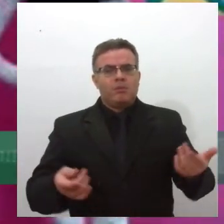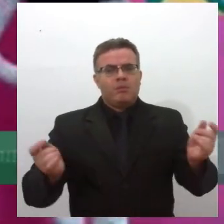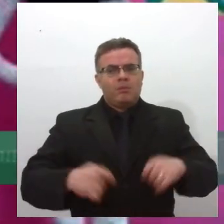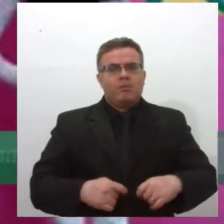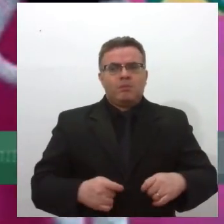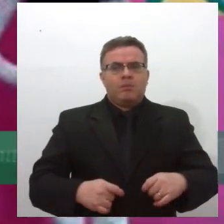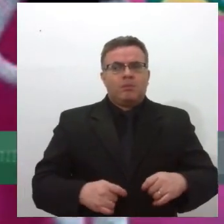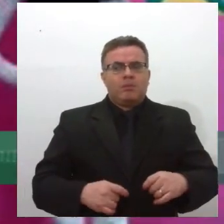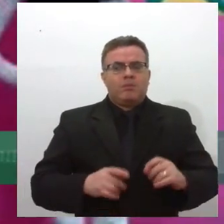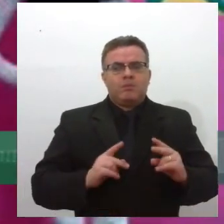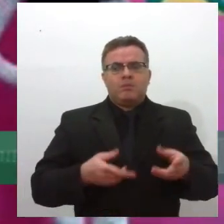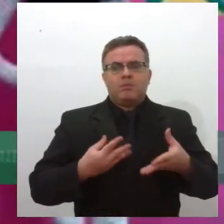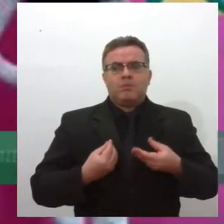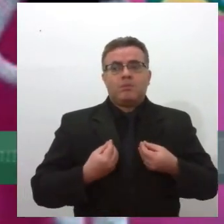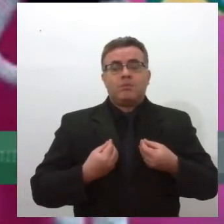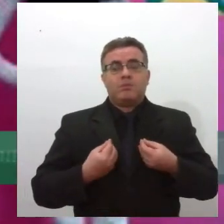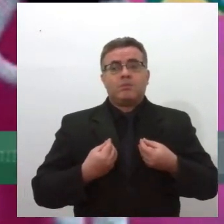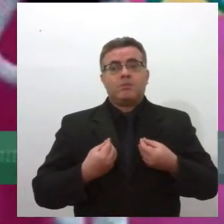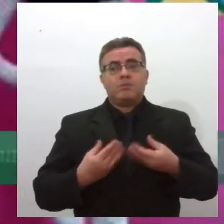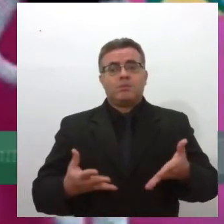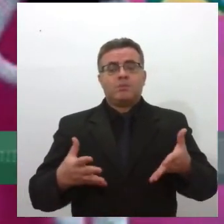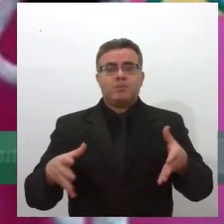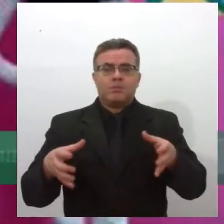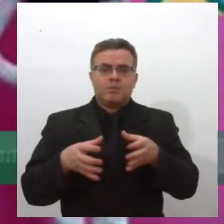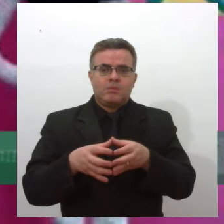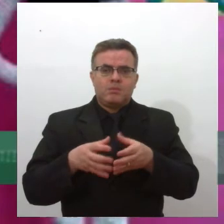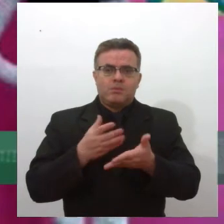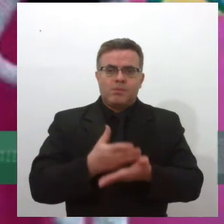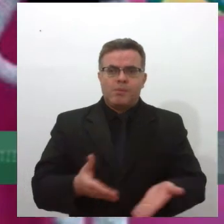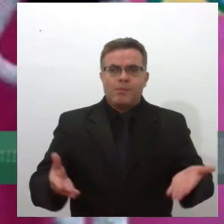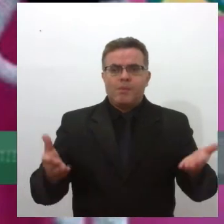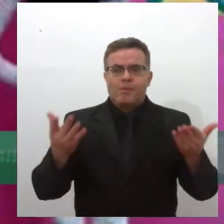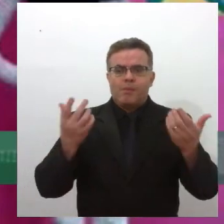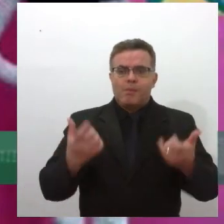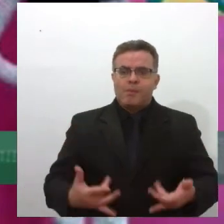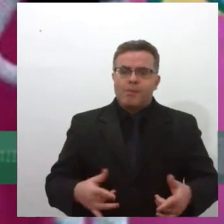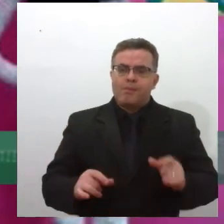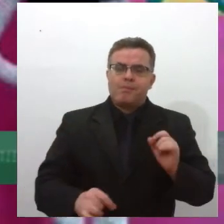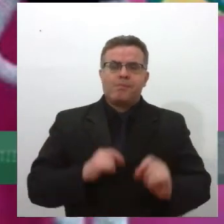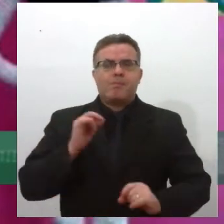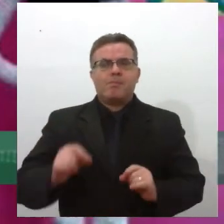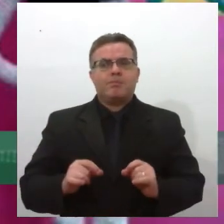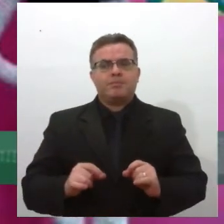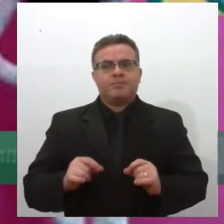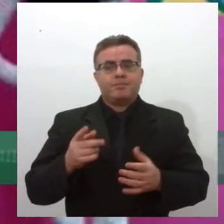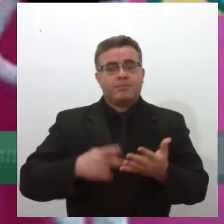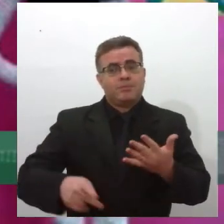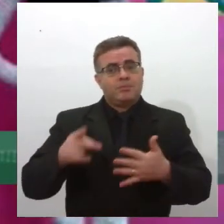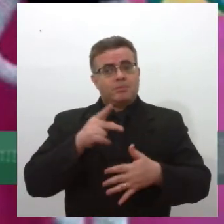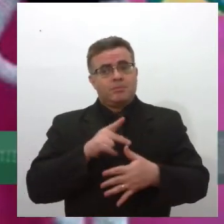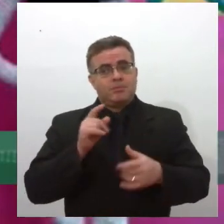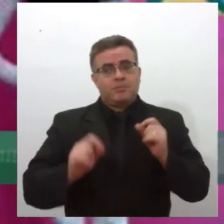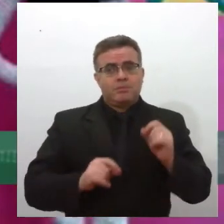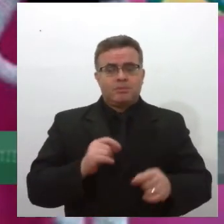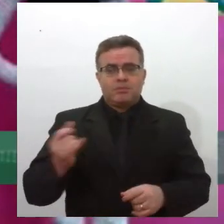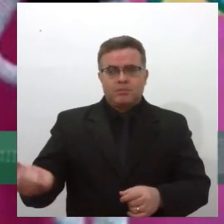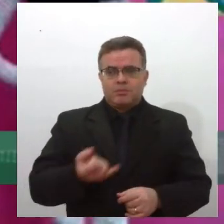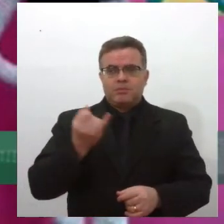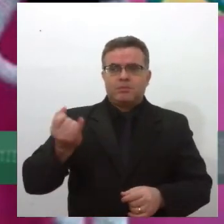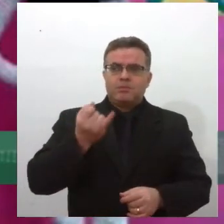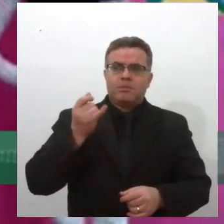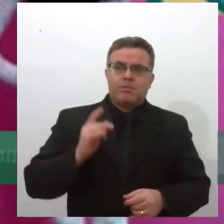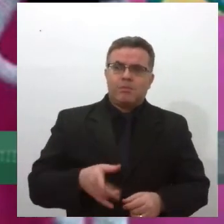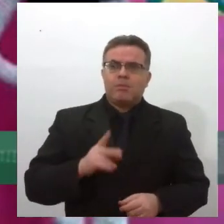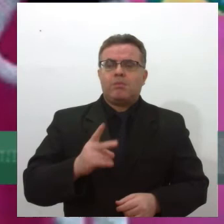está contribuindo com a coletividade, no que tanja, porque existe um princípio que é muito importante que é o princípio da